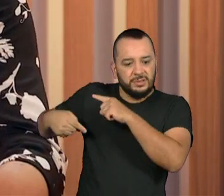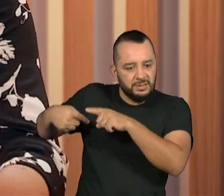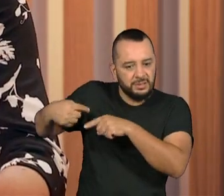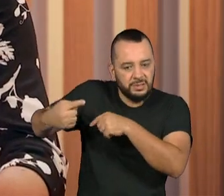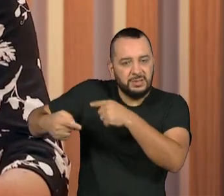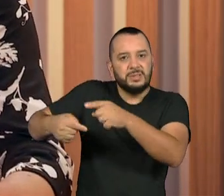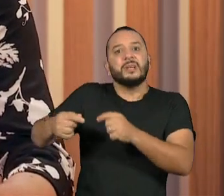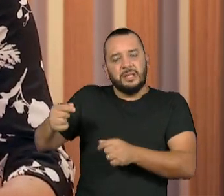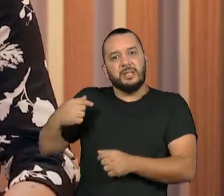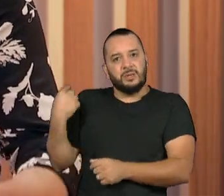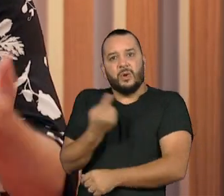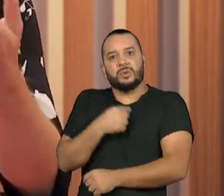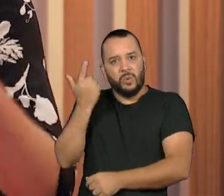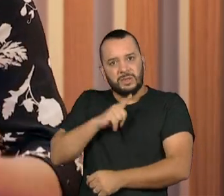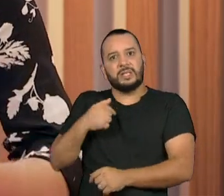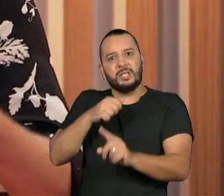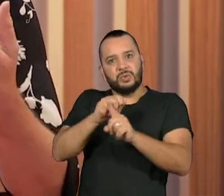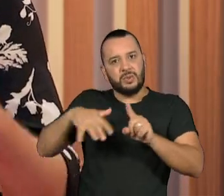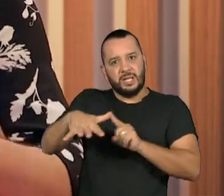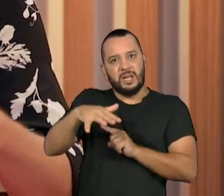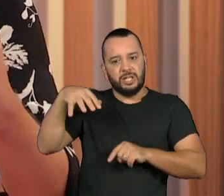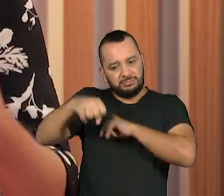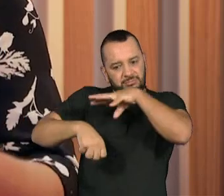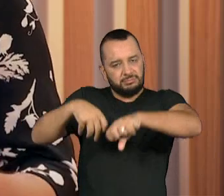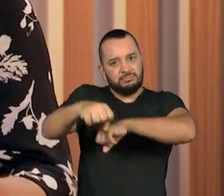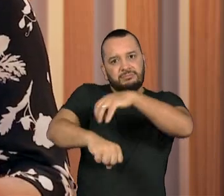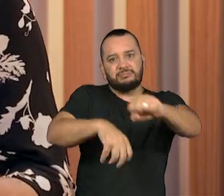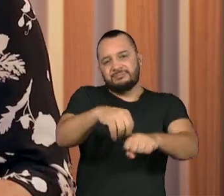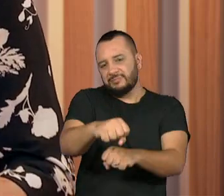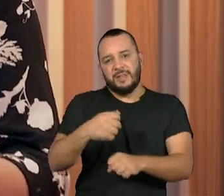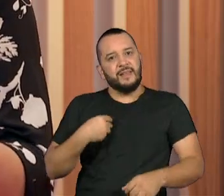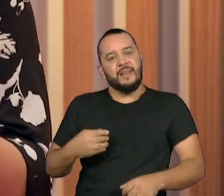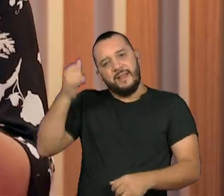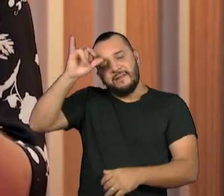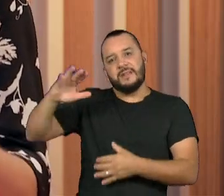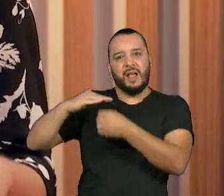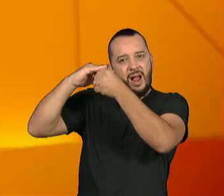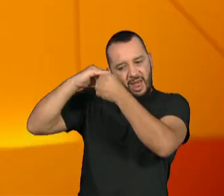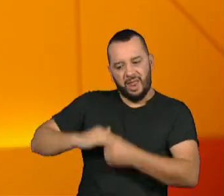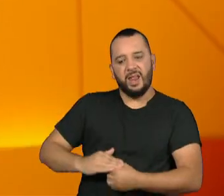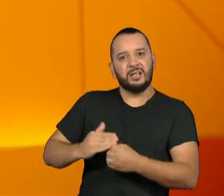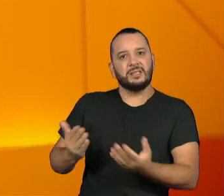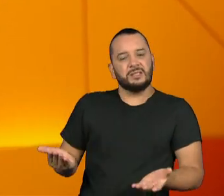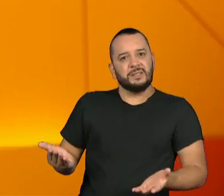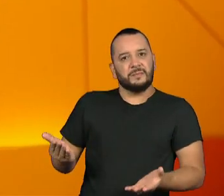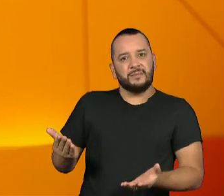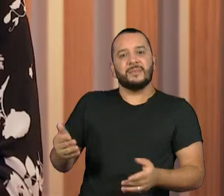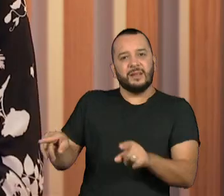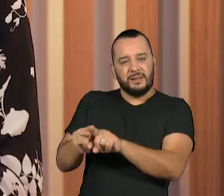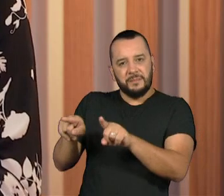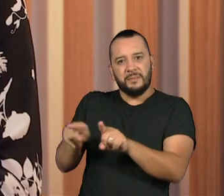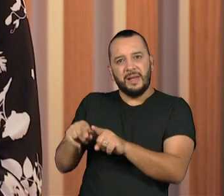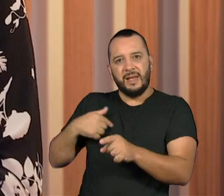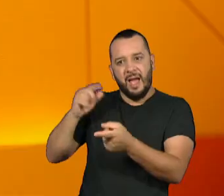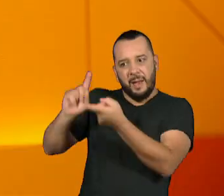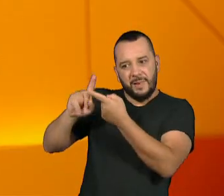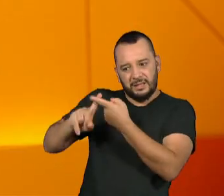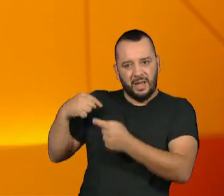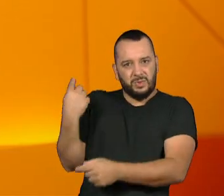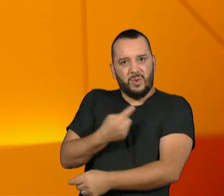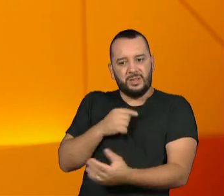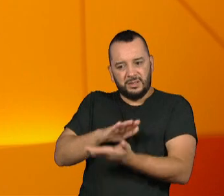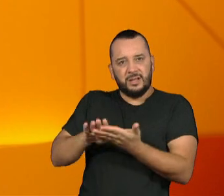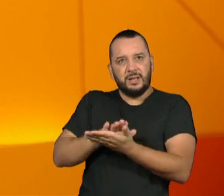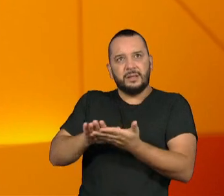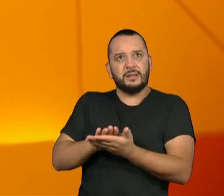ocupar mais espaços da sociedade sem estar sendo atacadas, sem que nos sintam como ameaças. E nós não estamos falando de